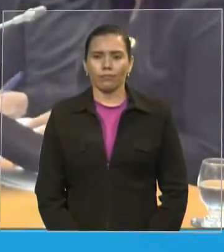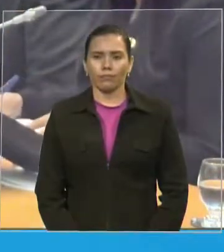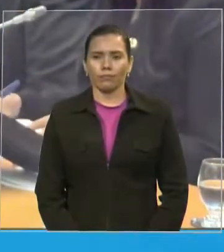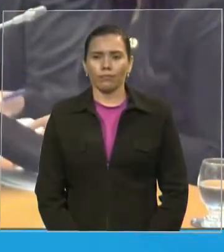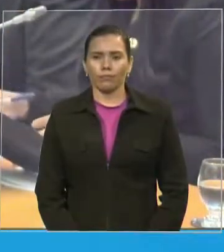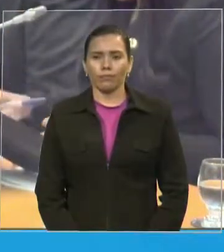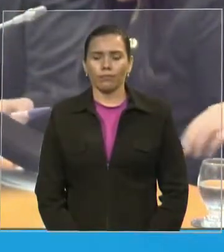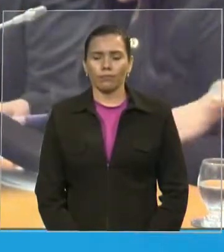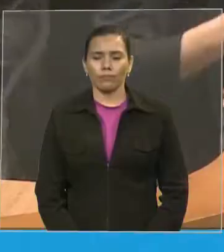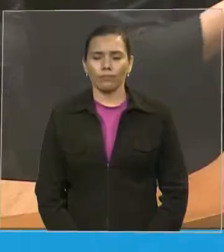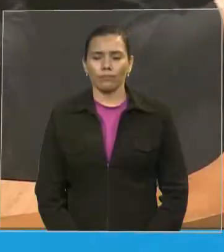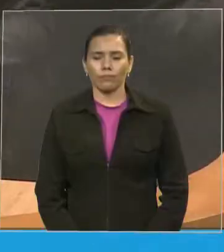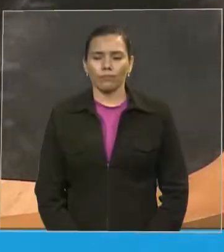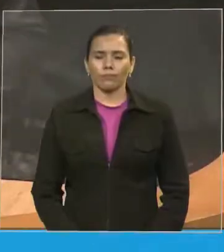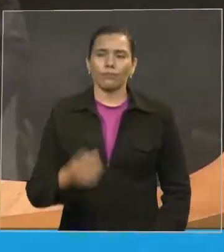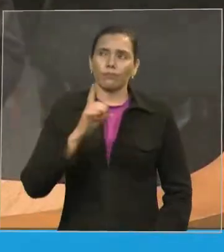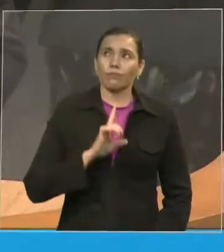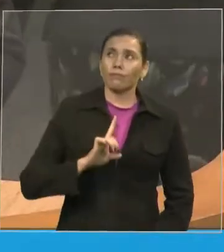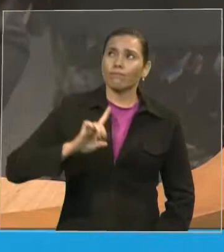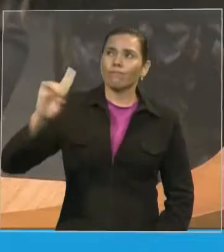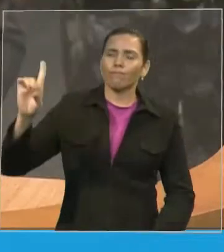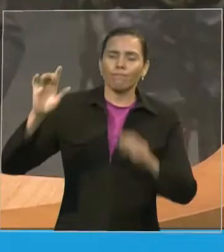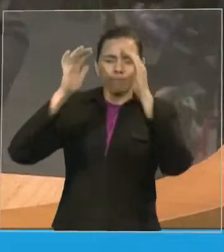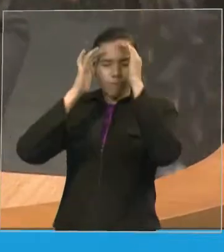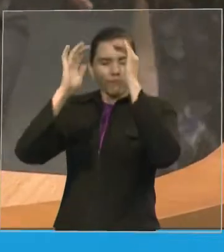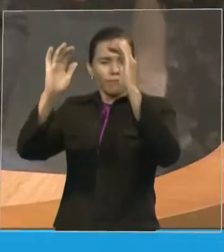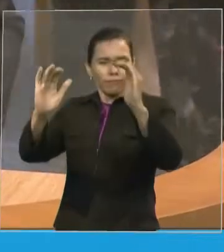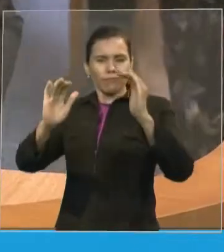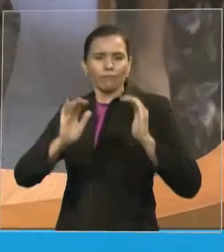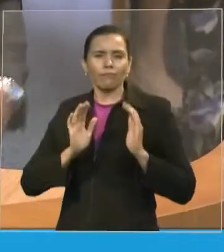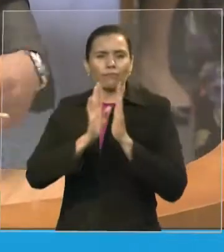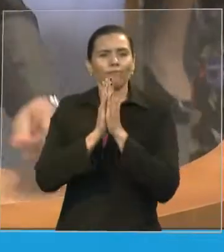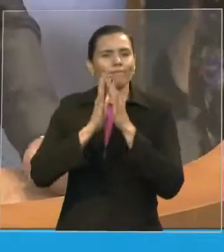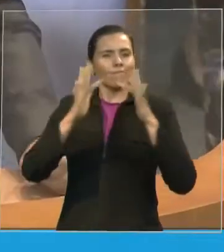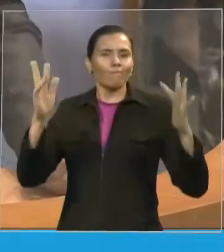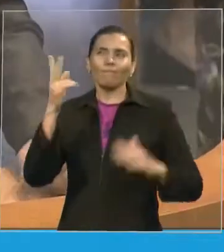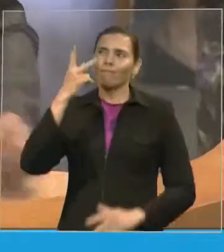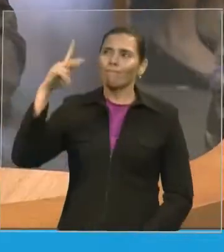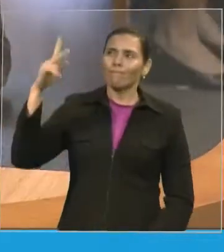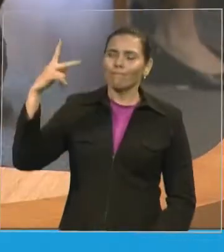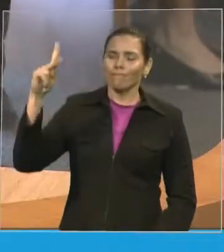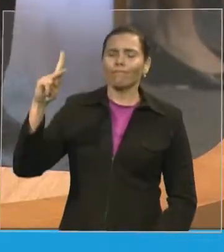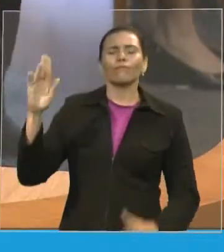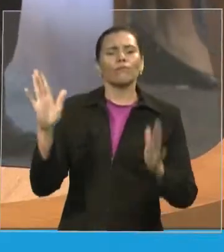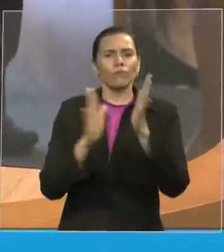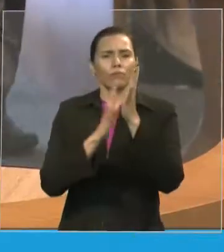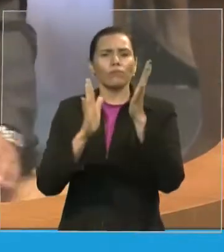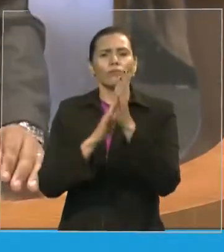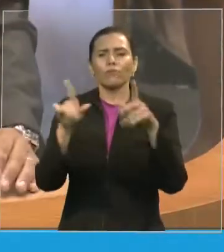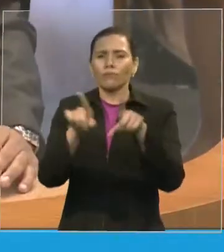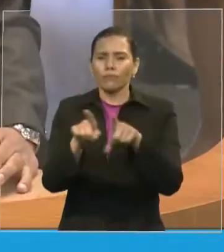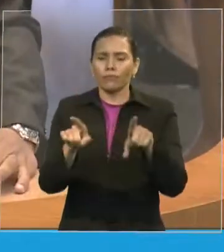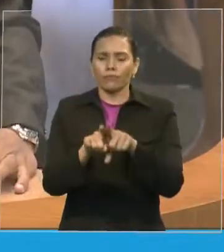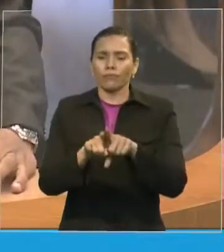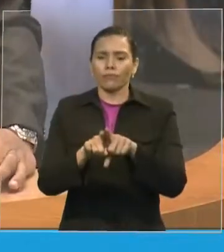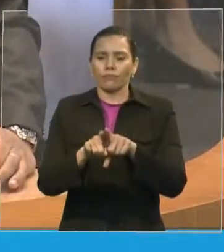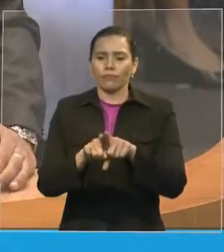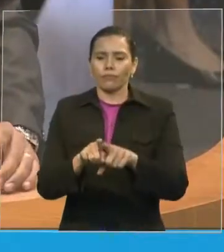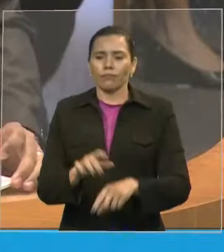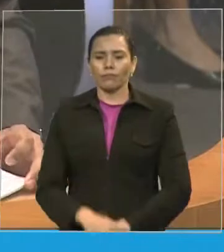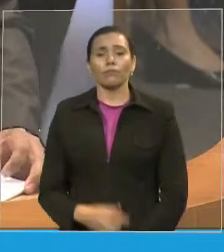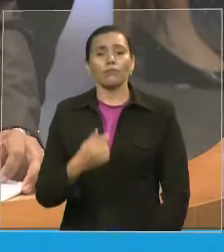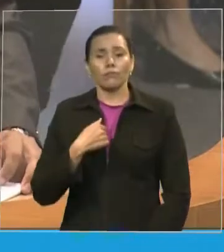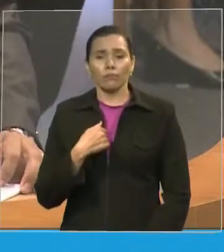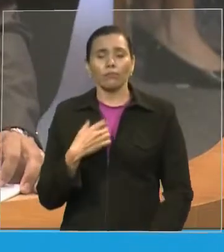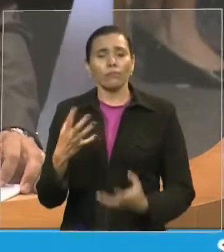A Deus toda a honra e toda a glória, todo o louvor. Com essas palavras eu